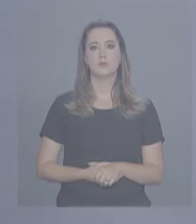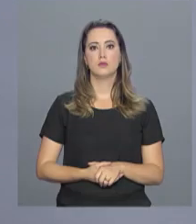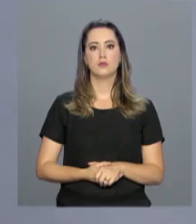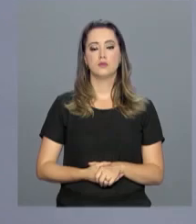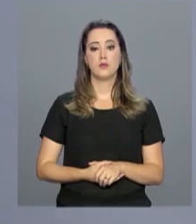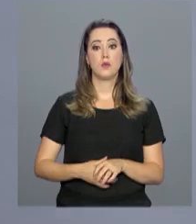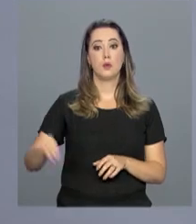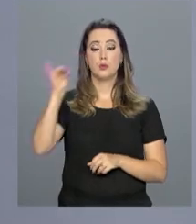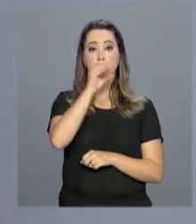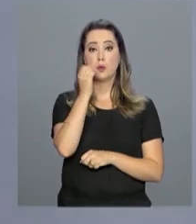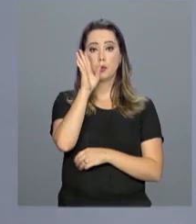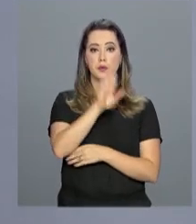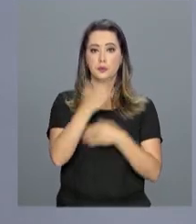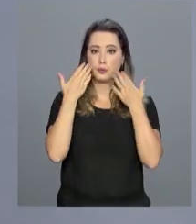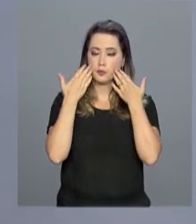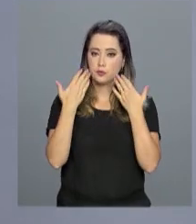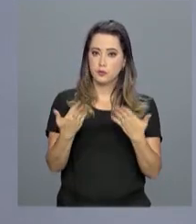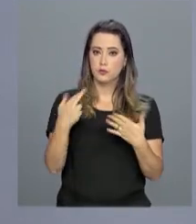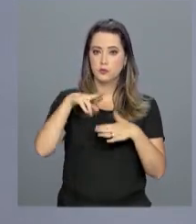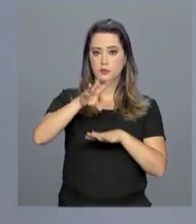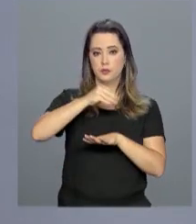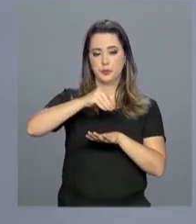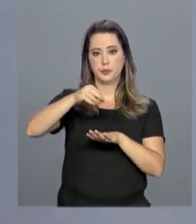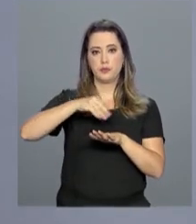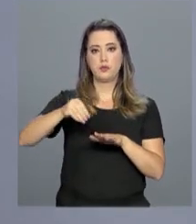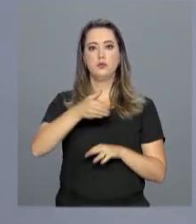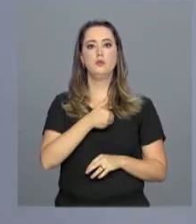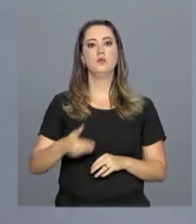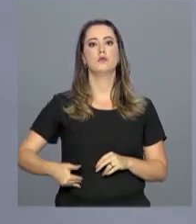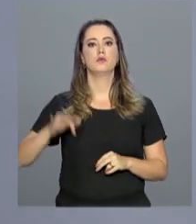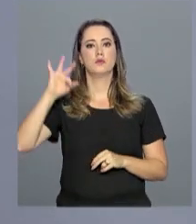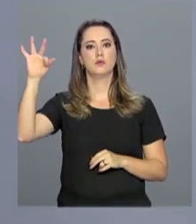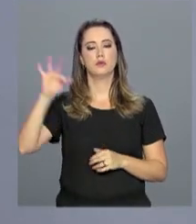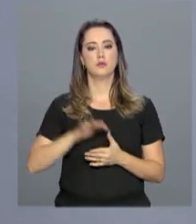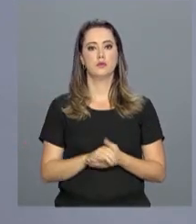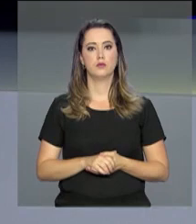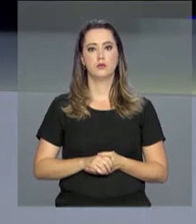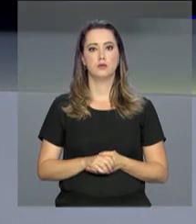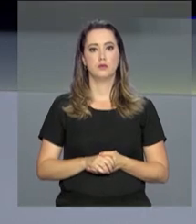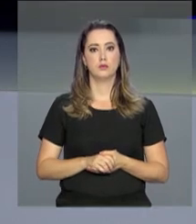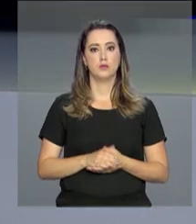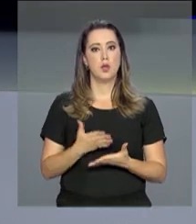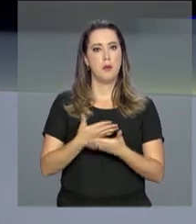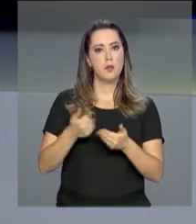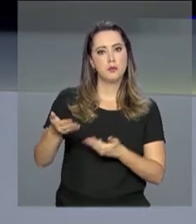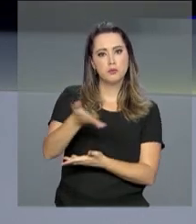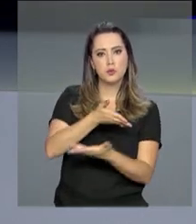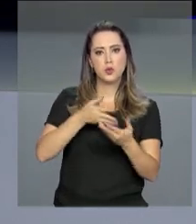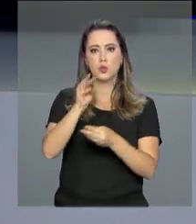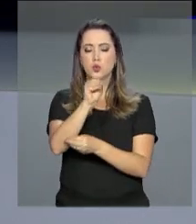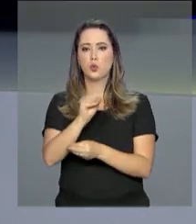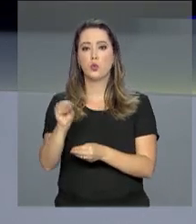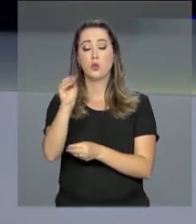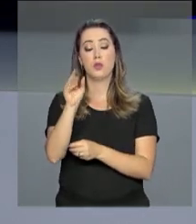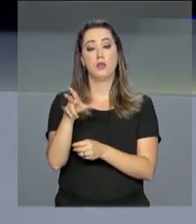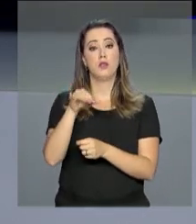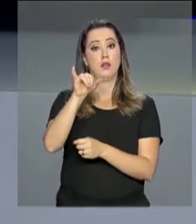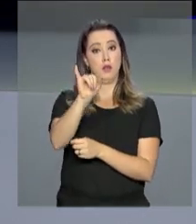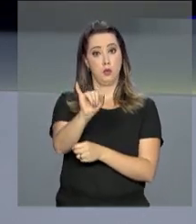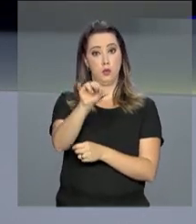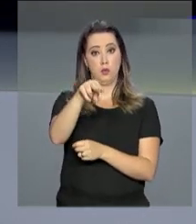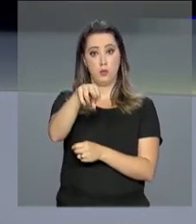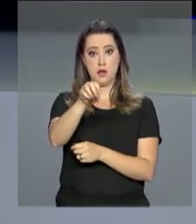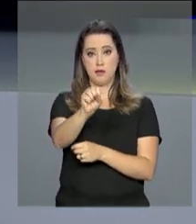Olá, boa tarde. No ar o repórter NBR com as notícias do governo federal. Para melhorar o fluxo de atendimento nas